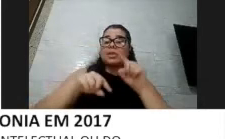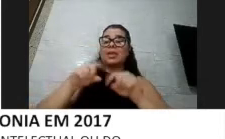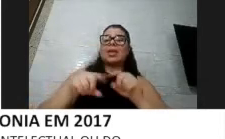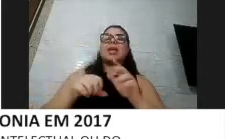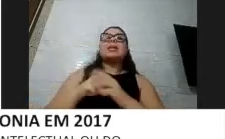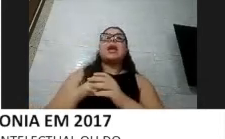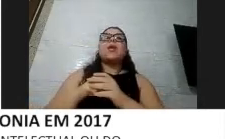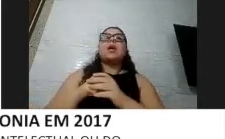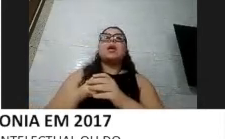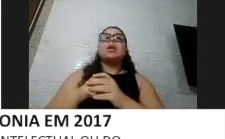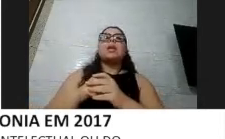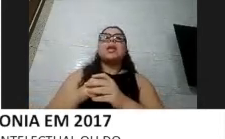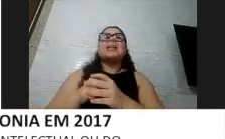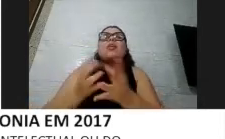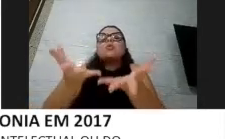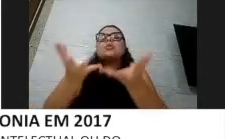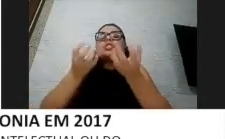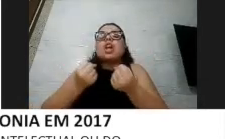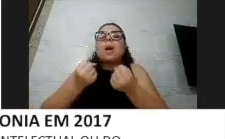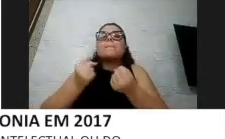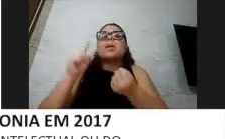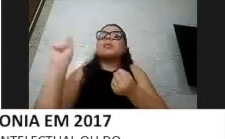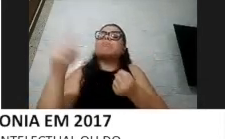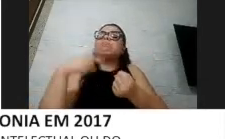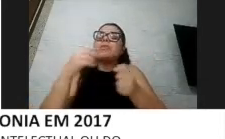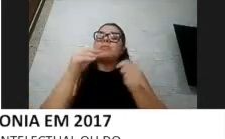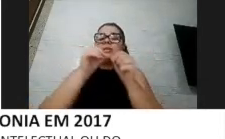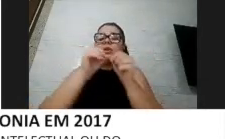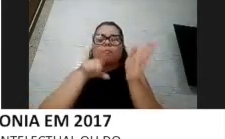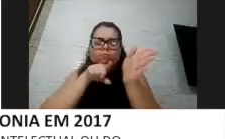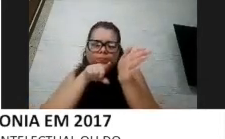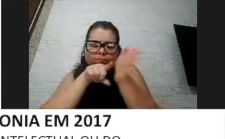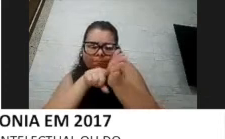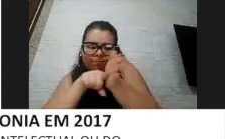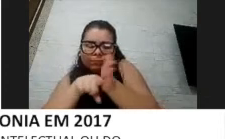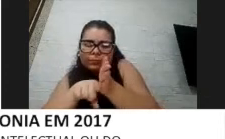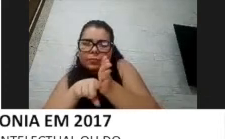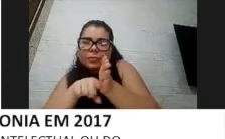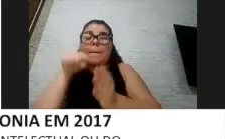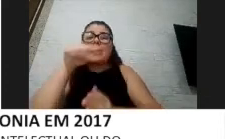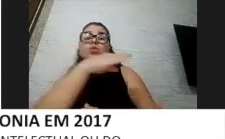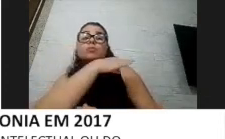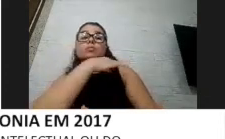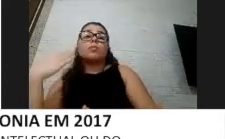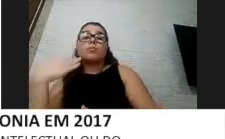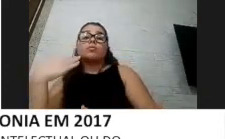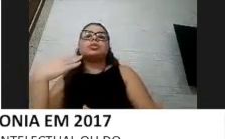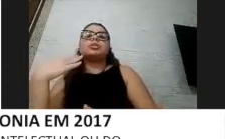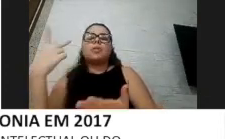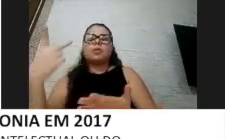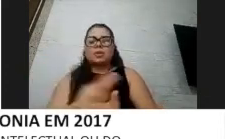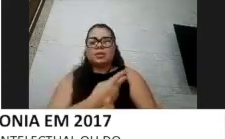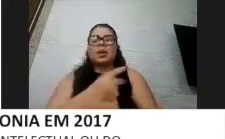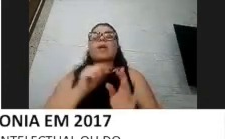análise mais acurada sobre as mortes que são reportadas. interessante que na